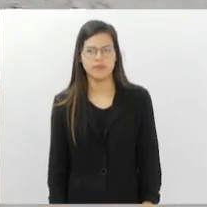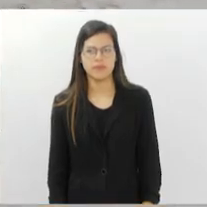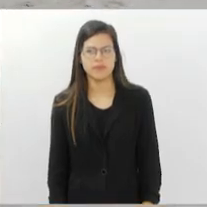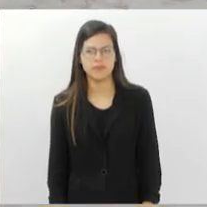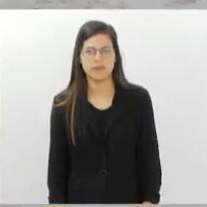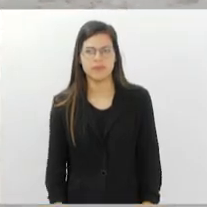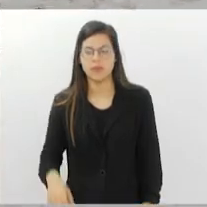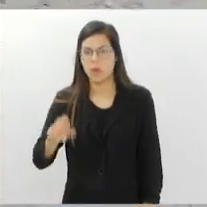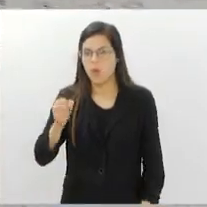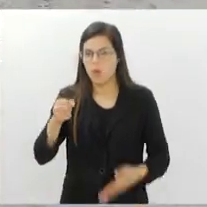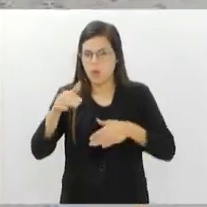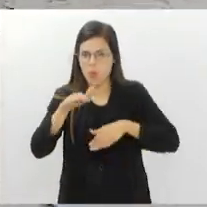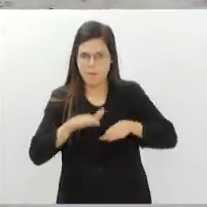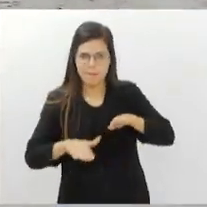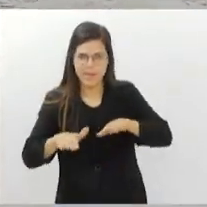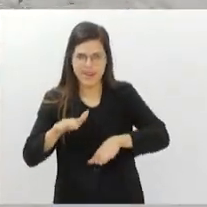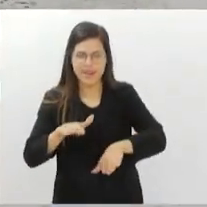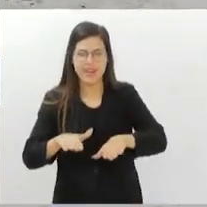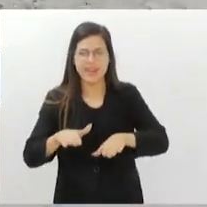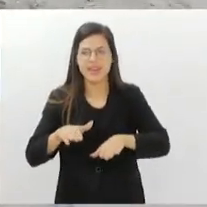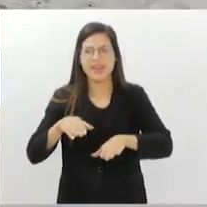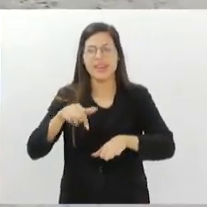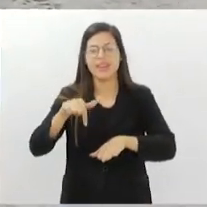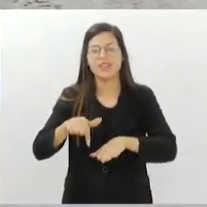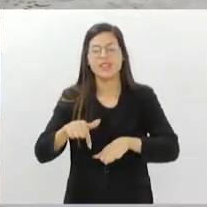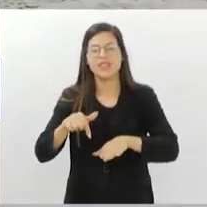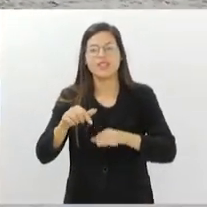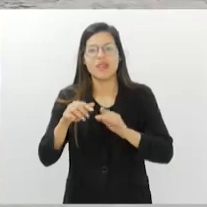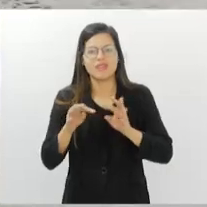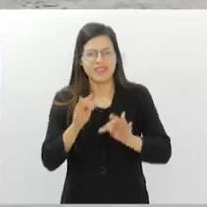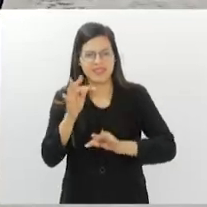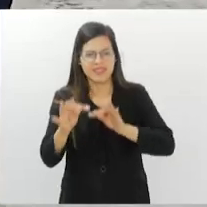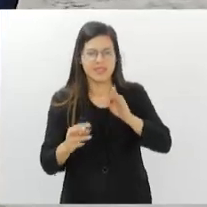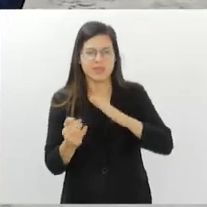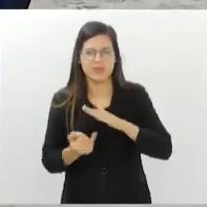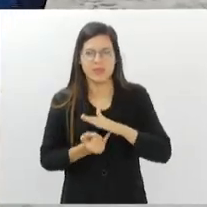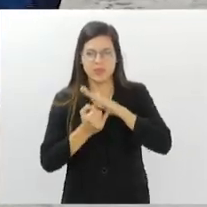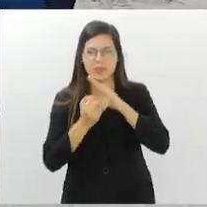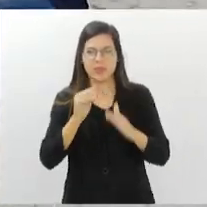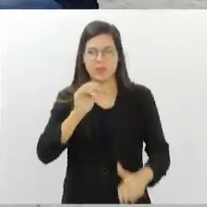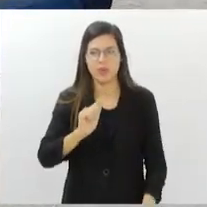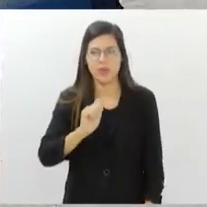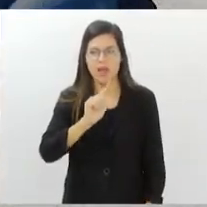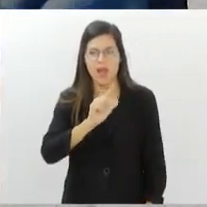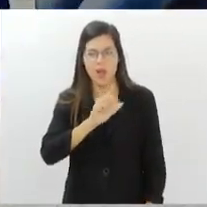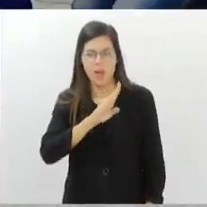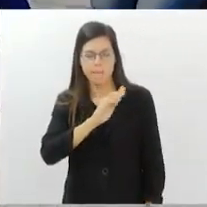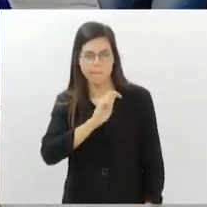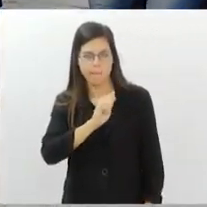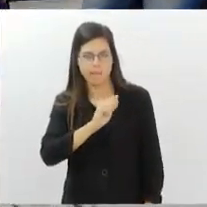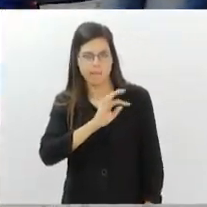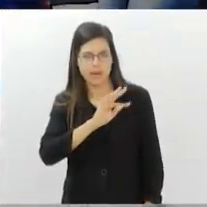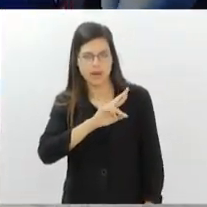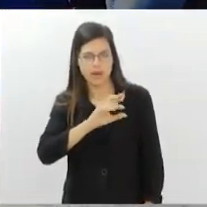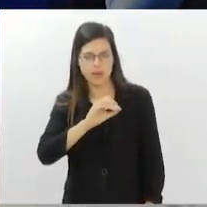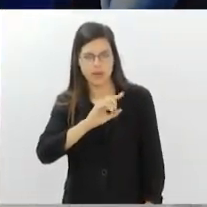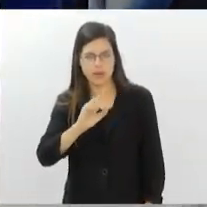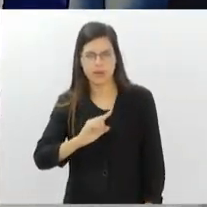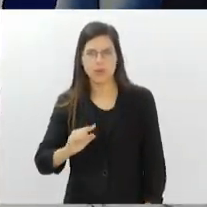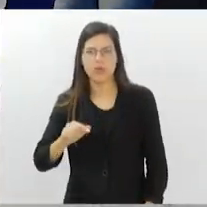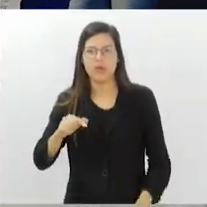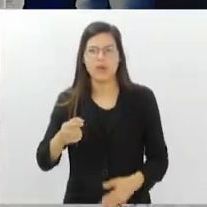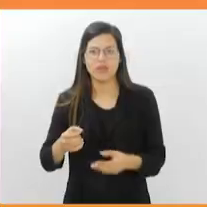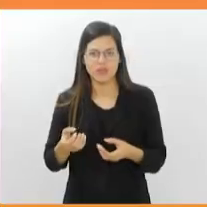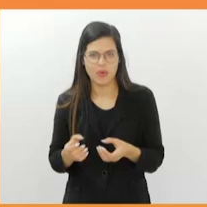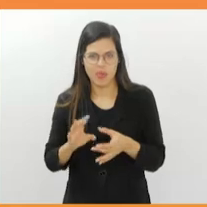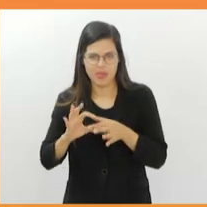Oito pinguins de Magalhães que estavam em reabilitação no Instituto Albatroz foram soltos de volta ao mar na praia do Pontal do Peró